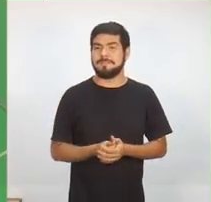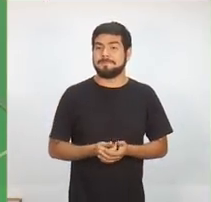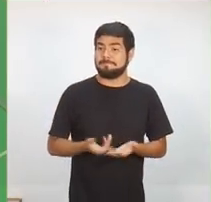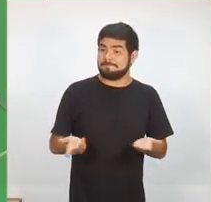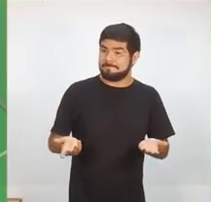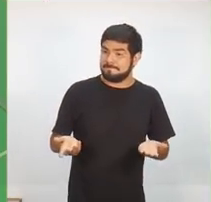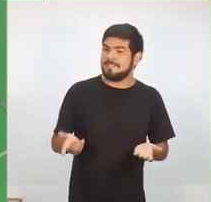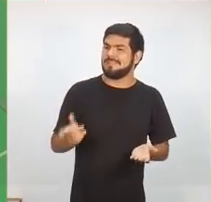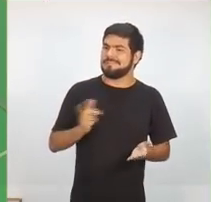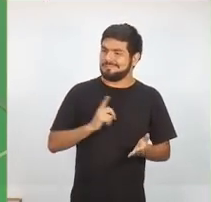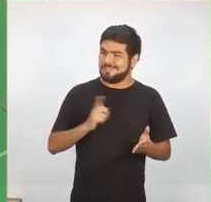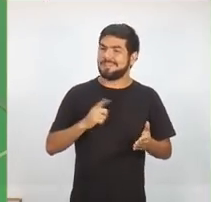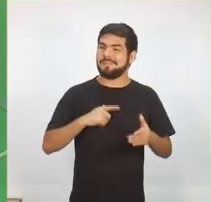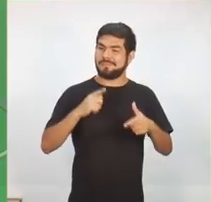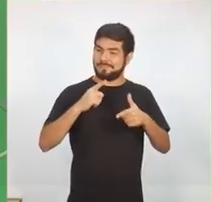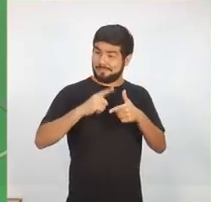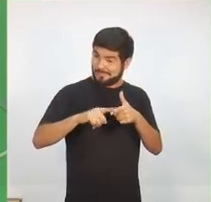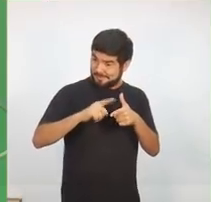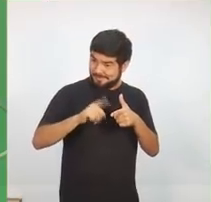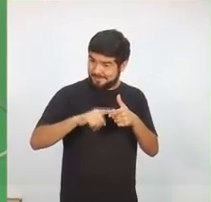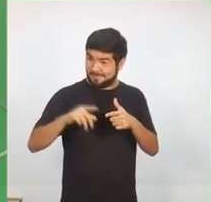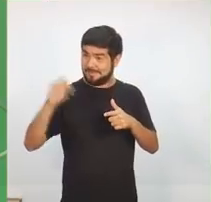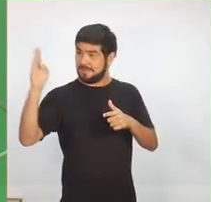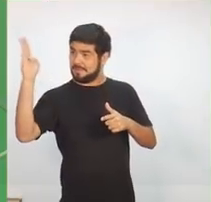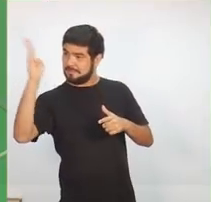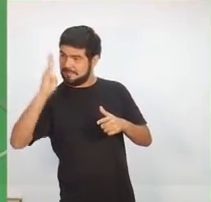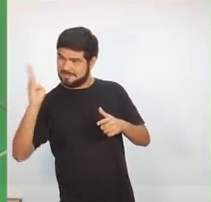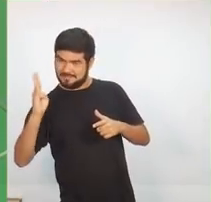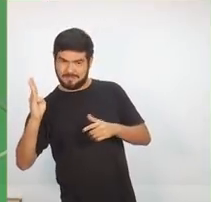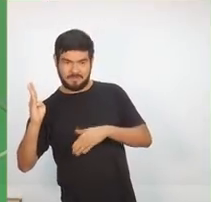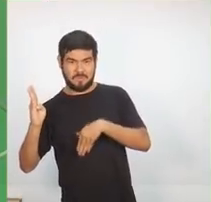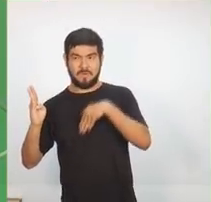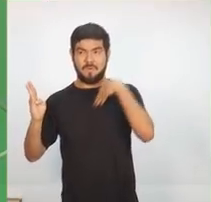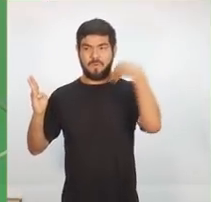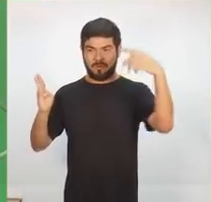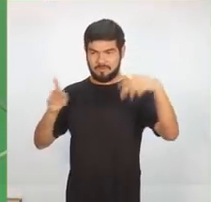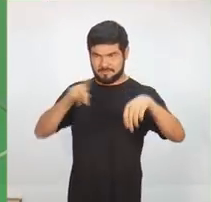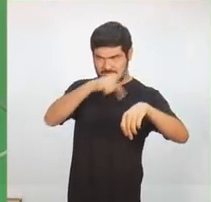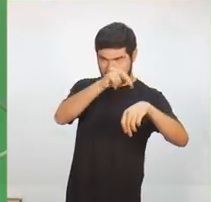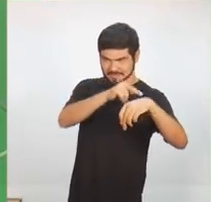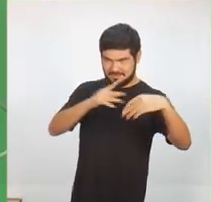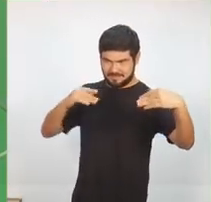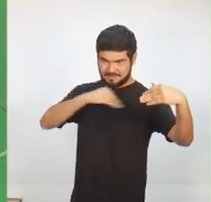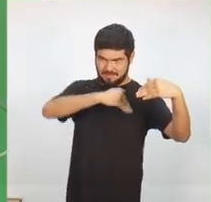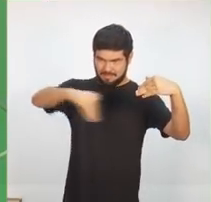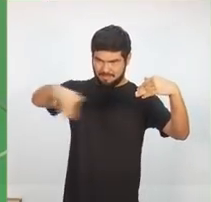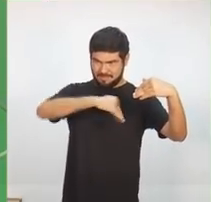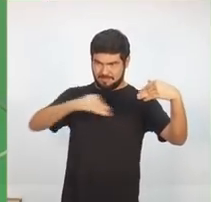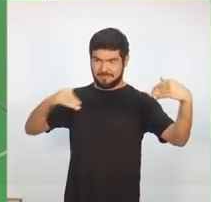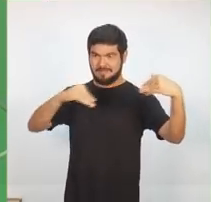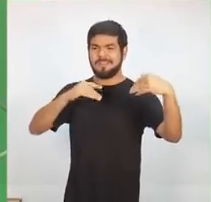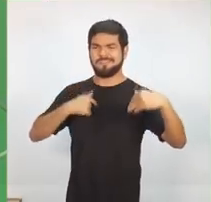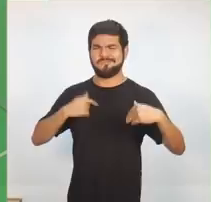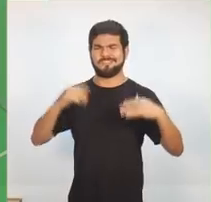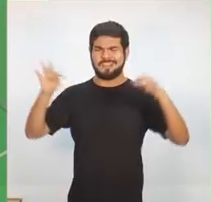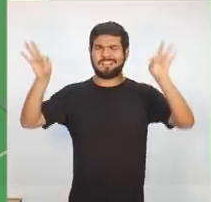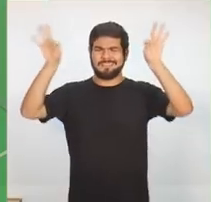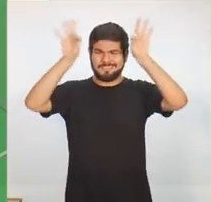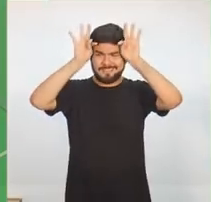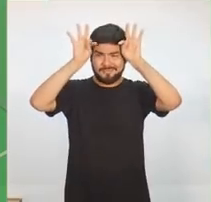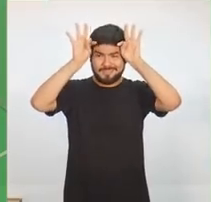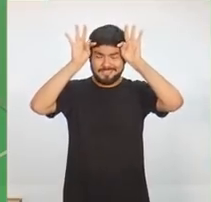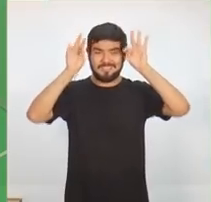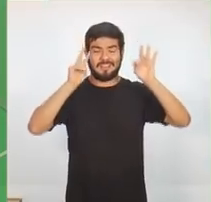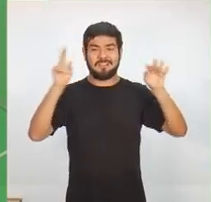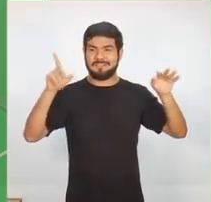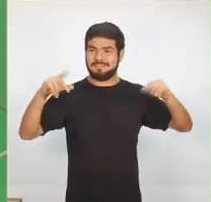situação das fronteiras. Eu, particularmente, já morei em Irunepé, morei em Benjamin Constant, a fronteira com Tabatinga, onde se atravessa a ponte